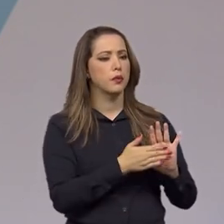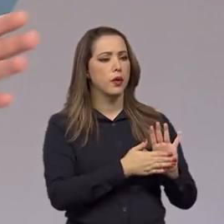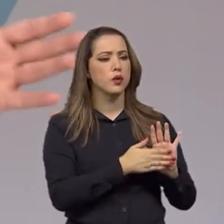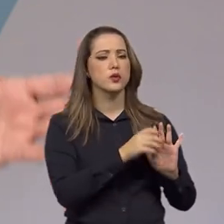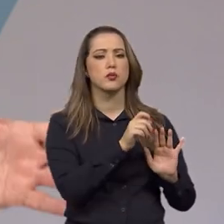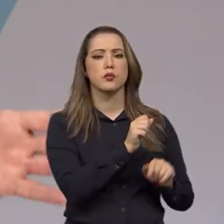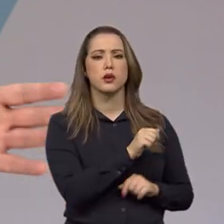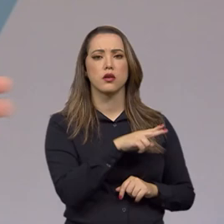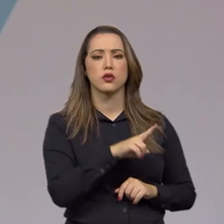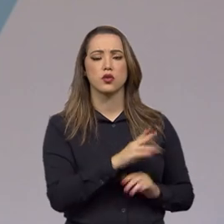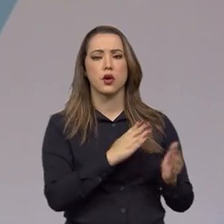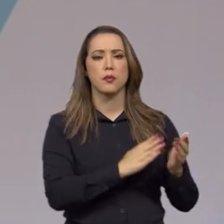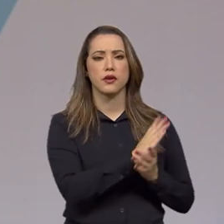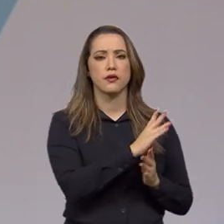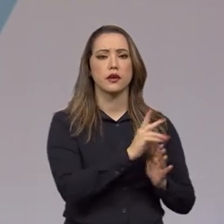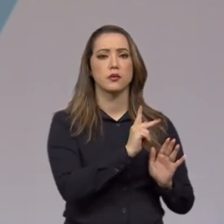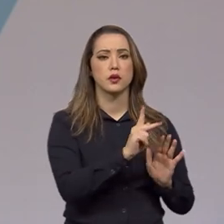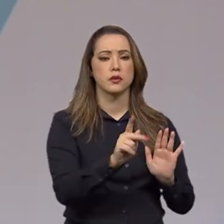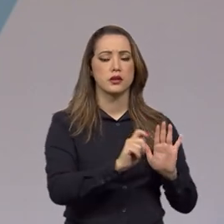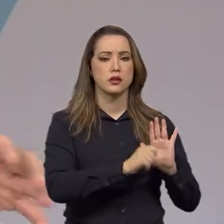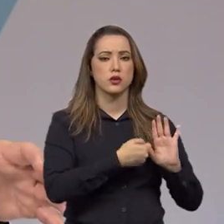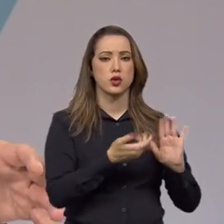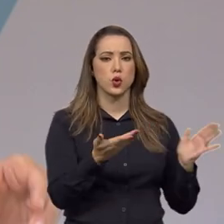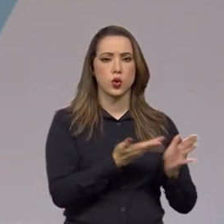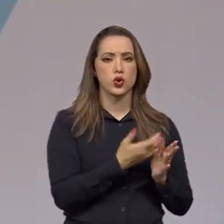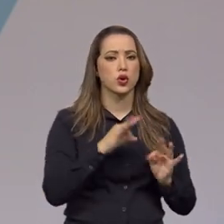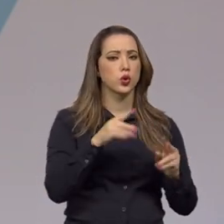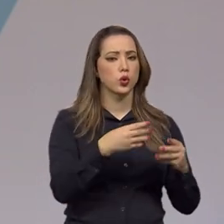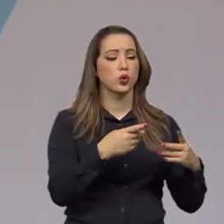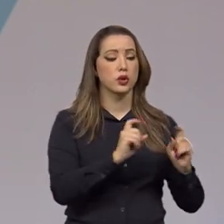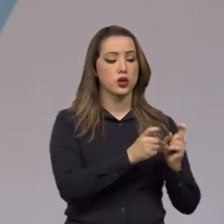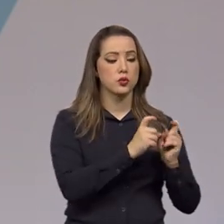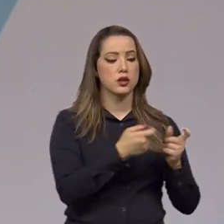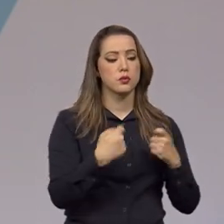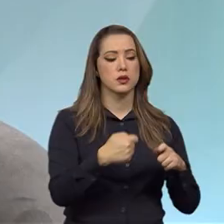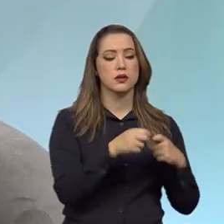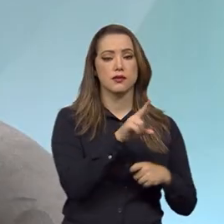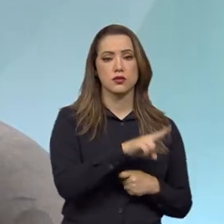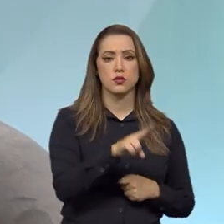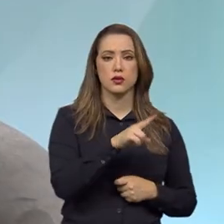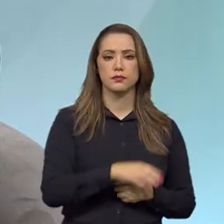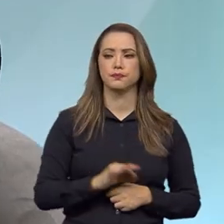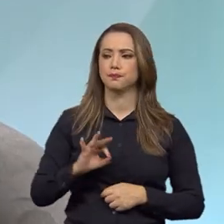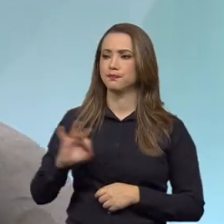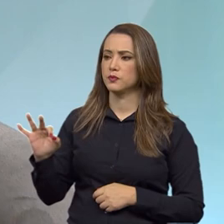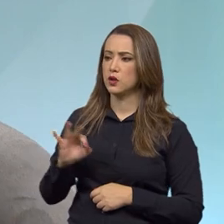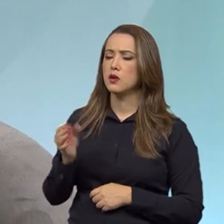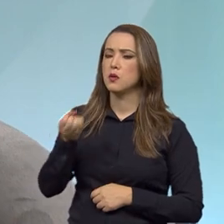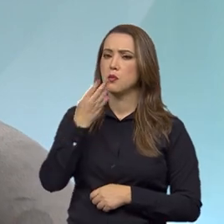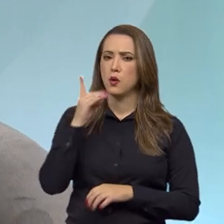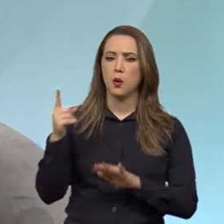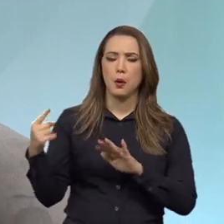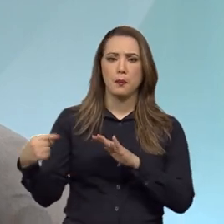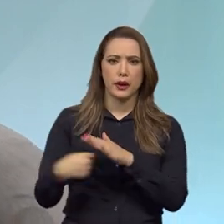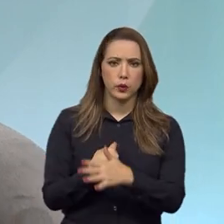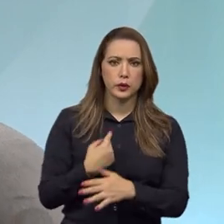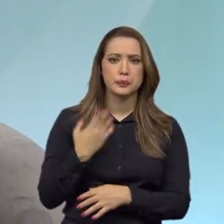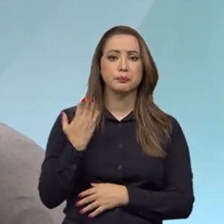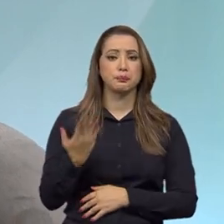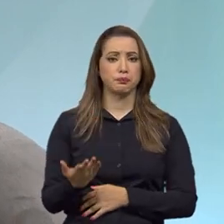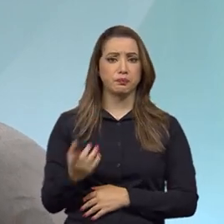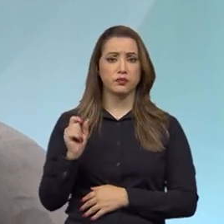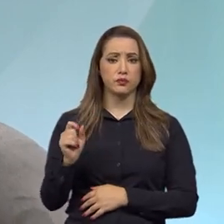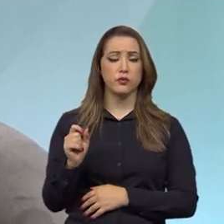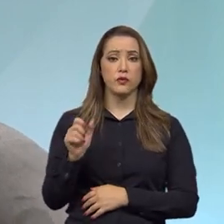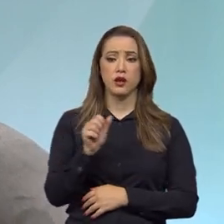AGU, ratificado pelo presidente, que vale agora para toda a administração pública federal? Perfeito, é uma pergunta muito boa, é uma atuação da Advocacia-Geral da